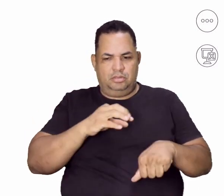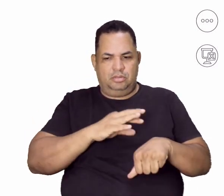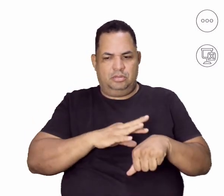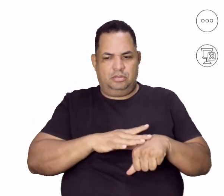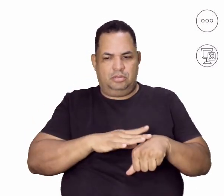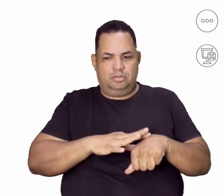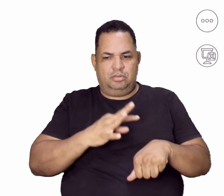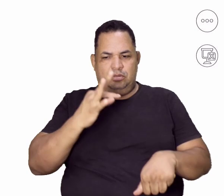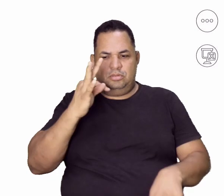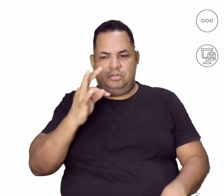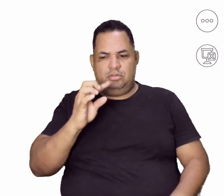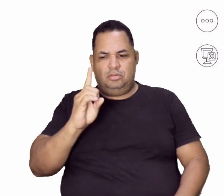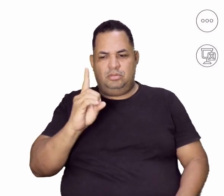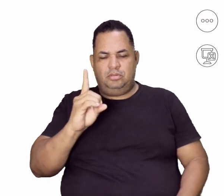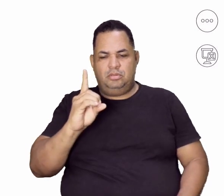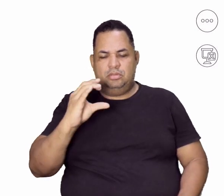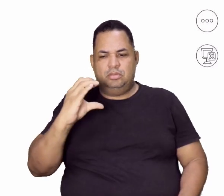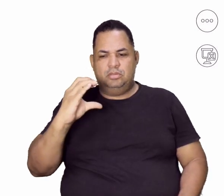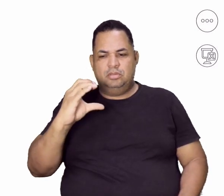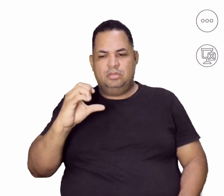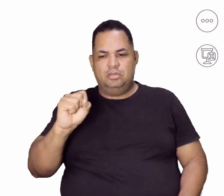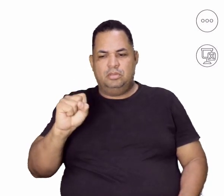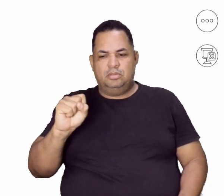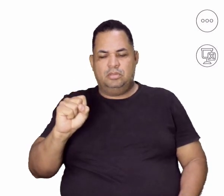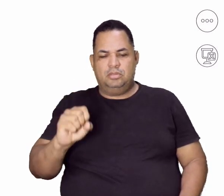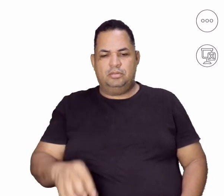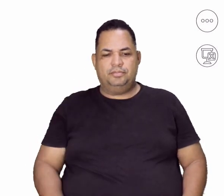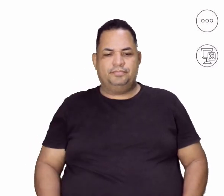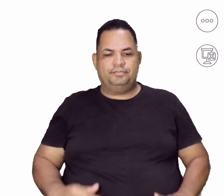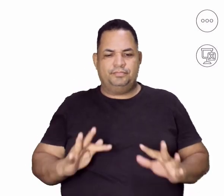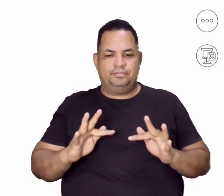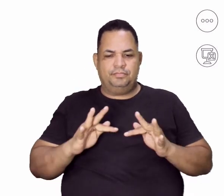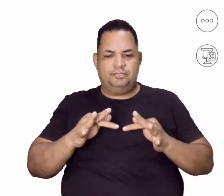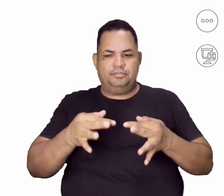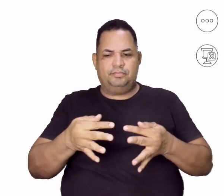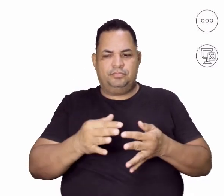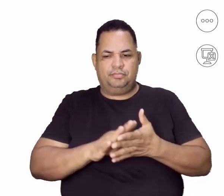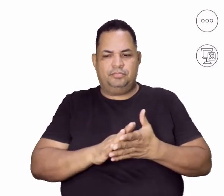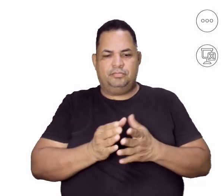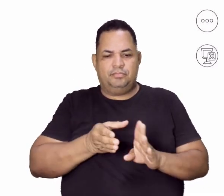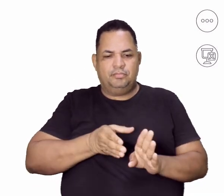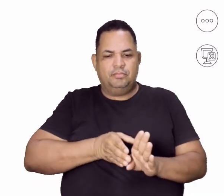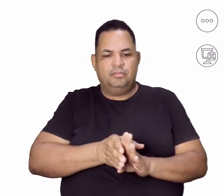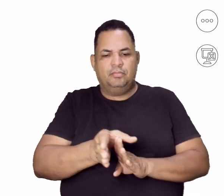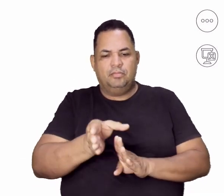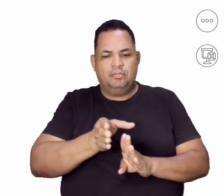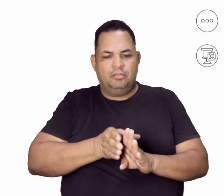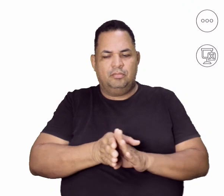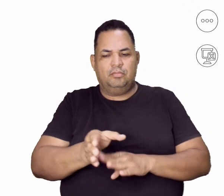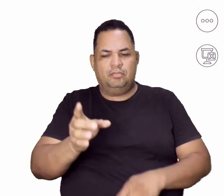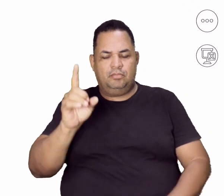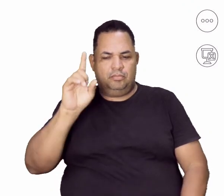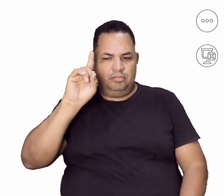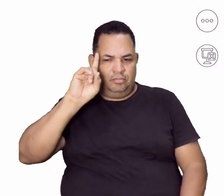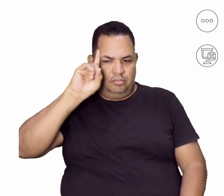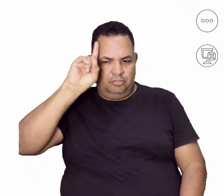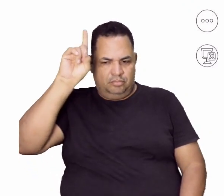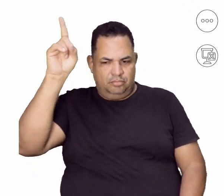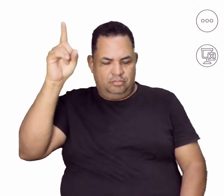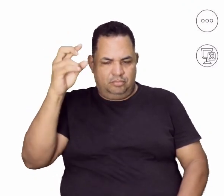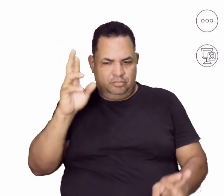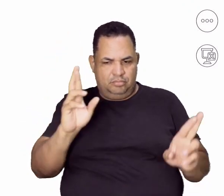aos TDCs, certo? E para a gente finalizar, eu trago para você aqui recomendações inteligentes